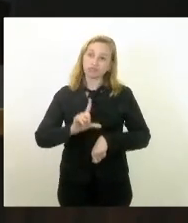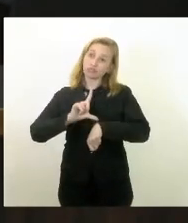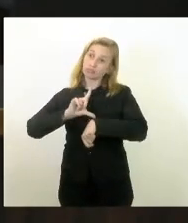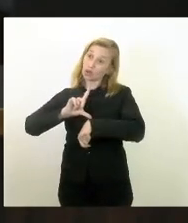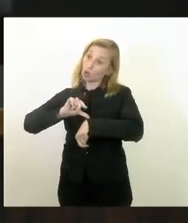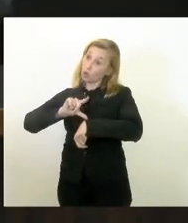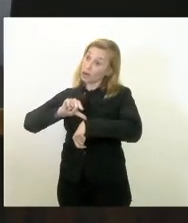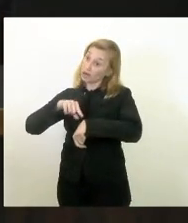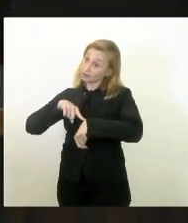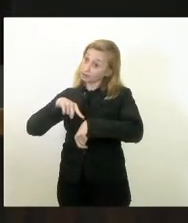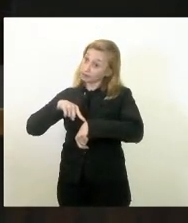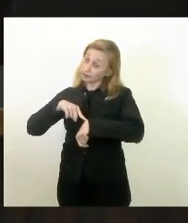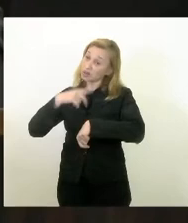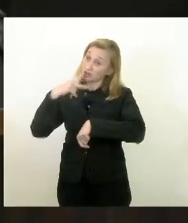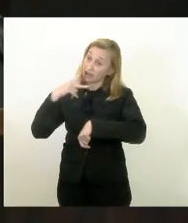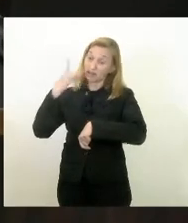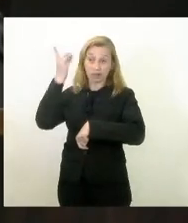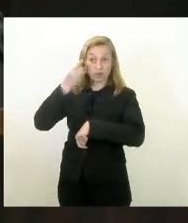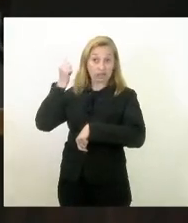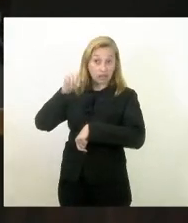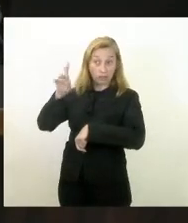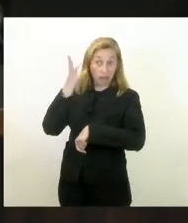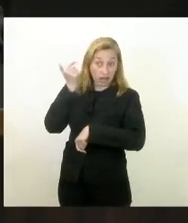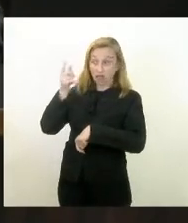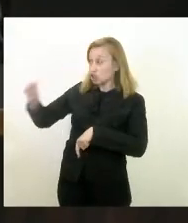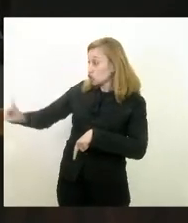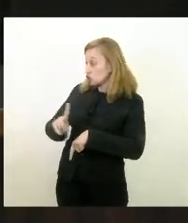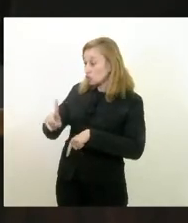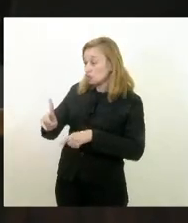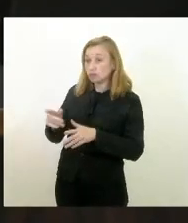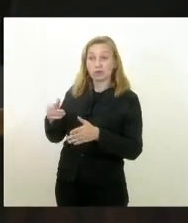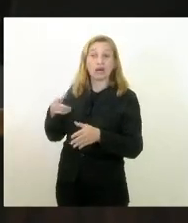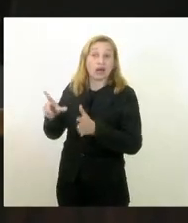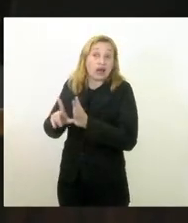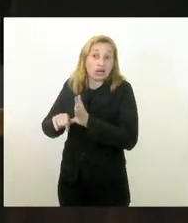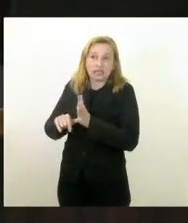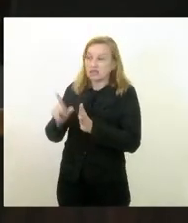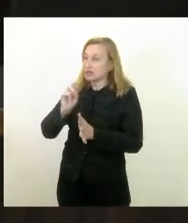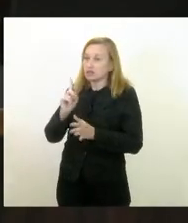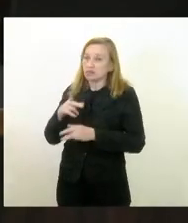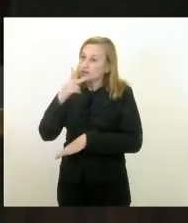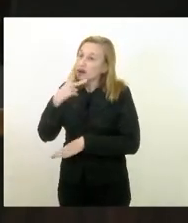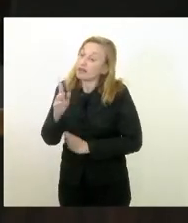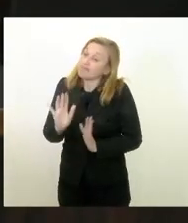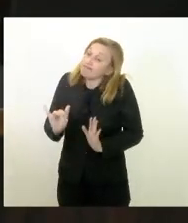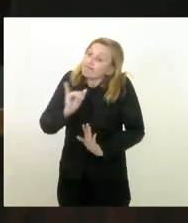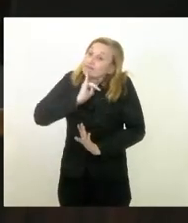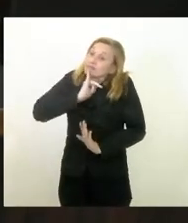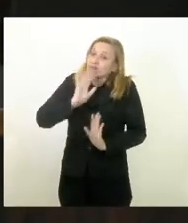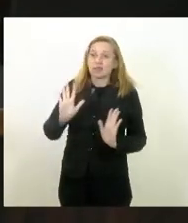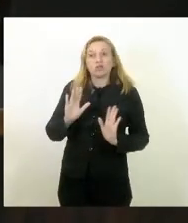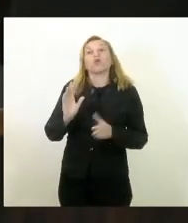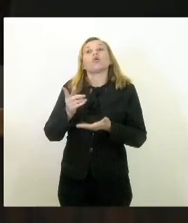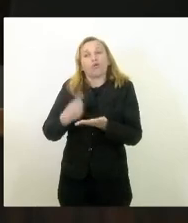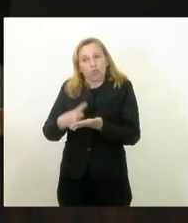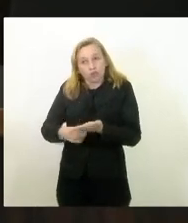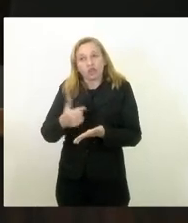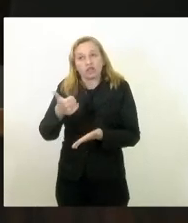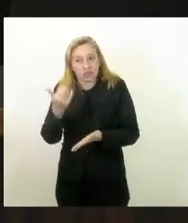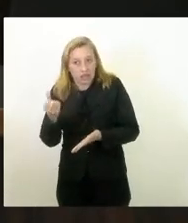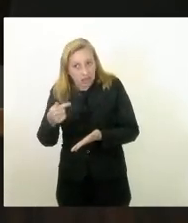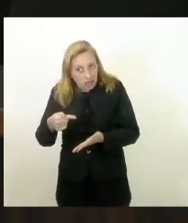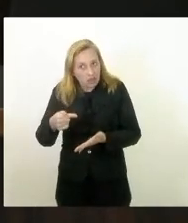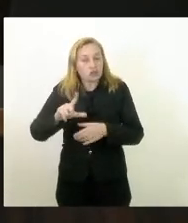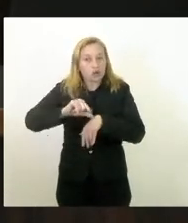eu chamei inclusive deputado Eliomar deputado chegou também não vai falar infelizmente nós combinamos já 17 horas a gente